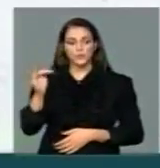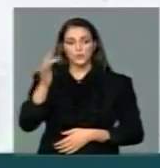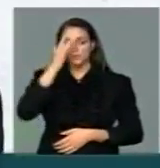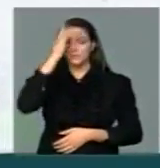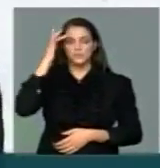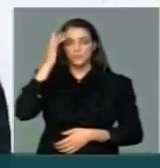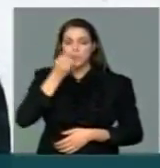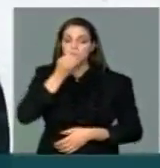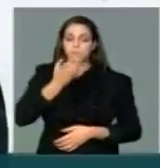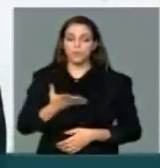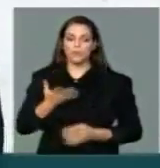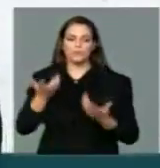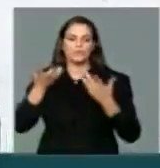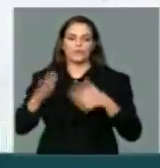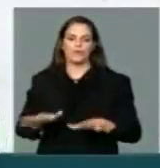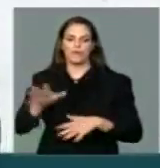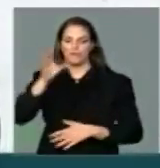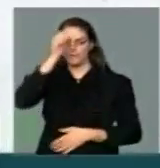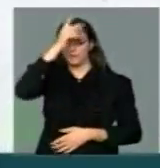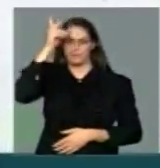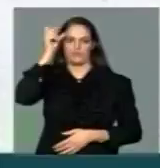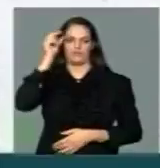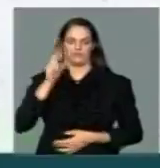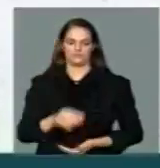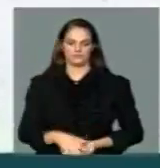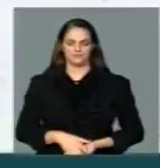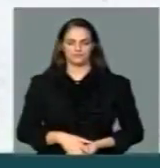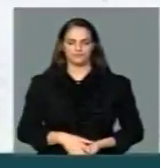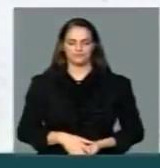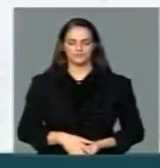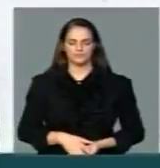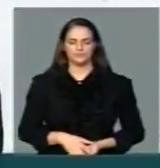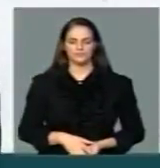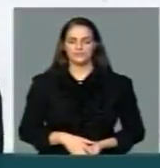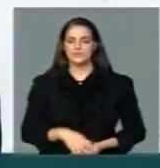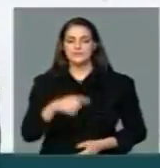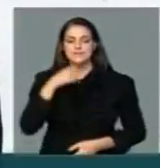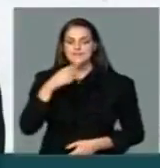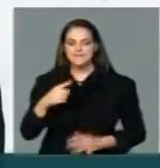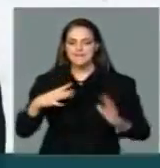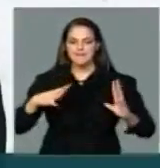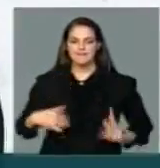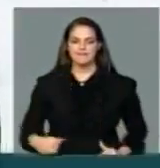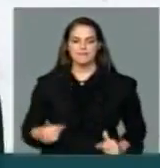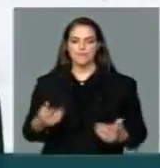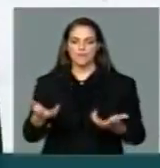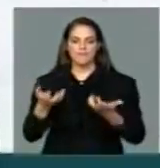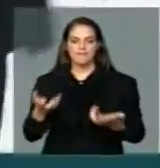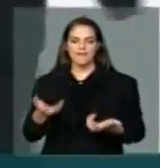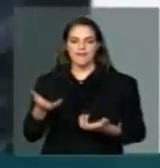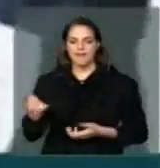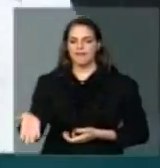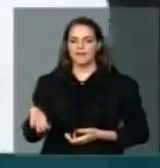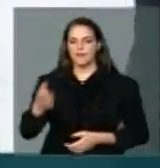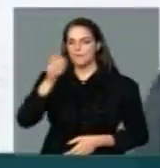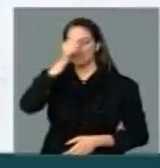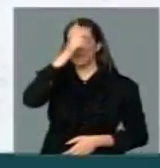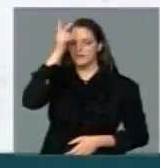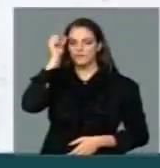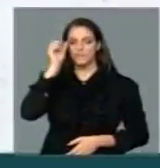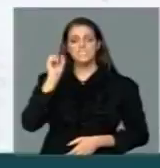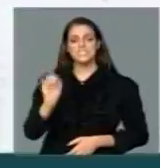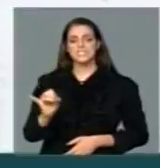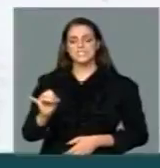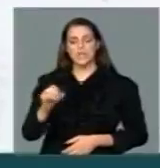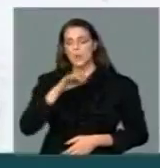da distribuição financeira, o Brasil não terá cidadão de bem disputando a eleição de prefeito. Nós precisamos de mudar o Pacto